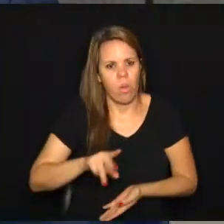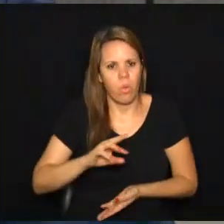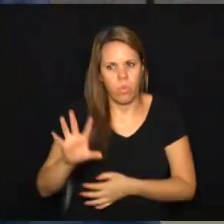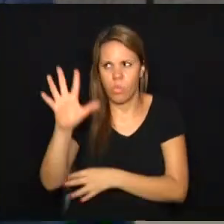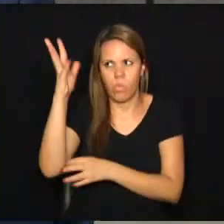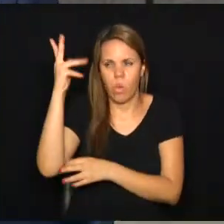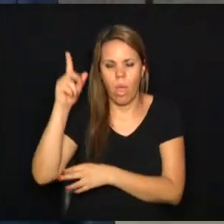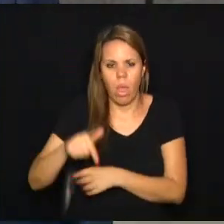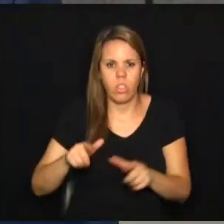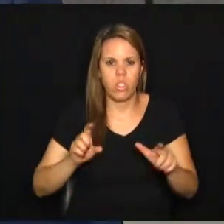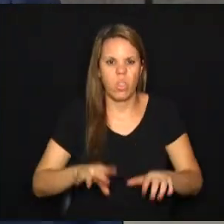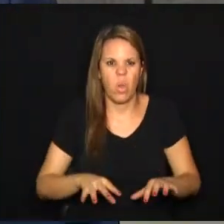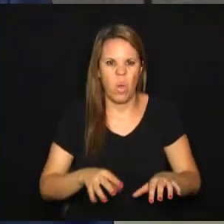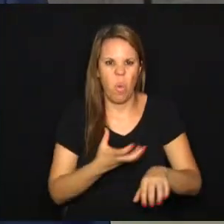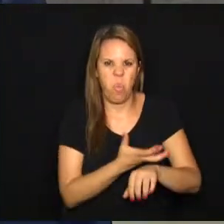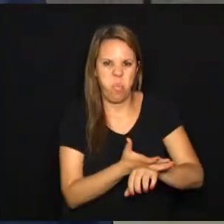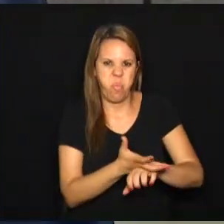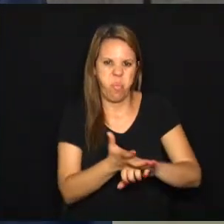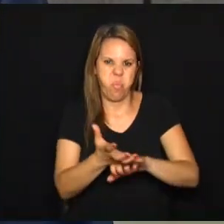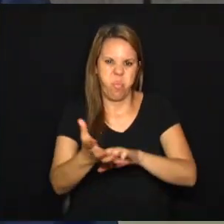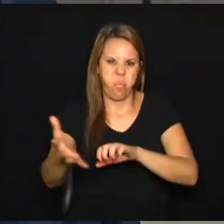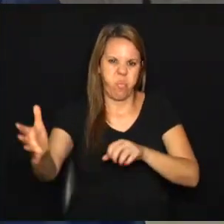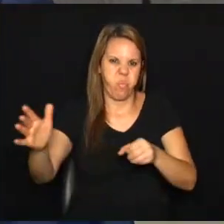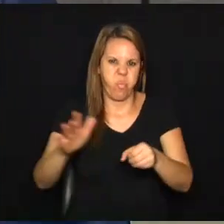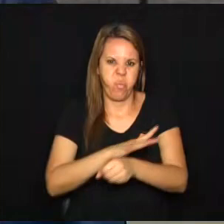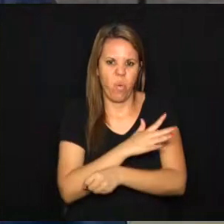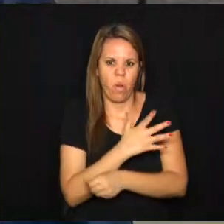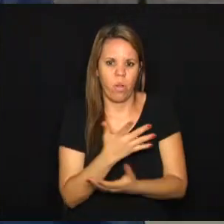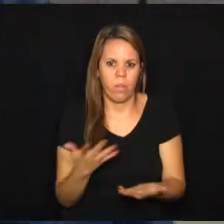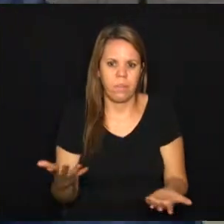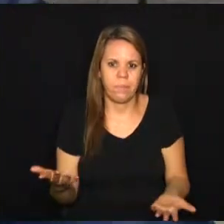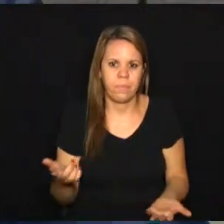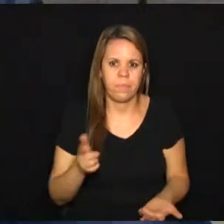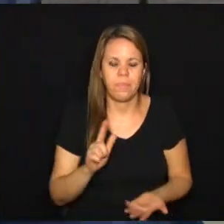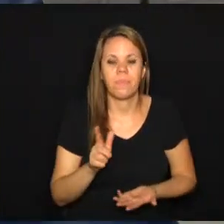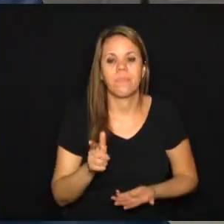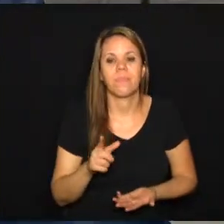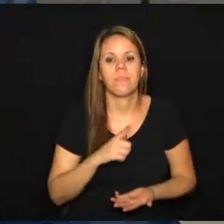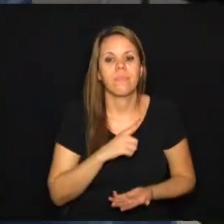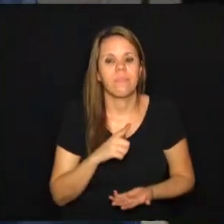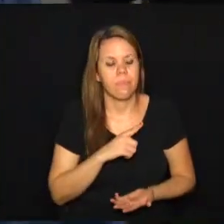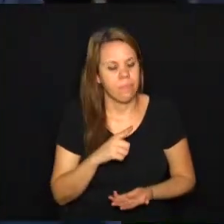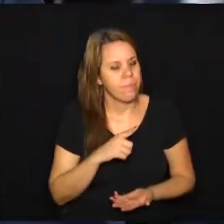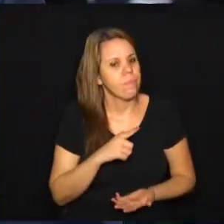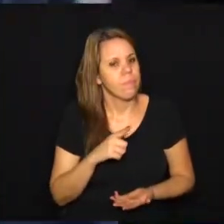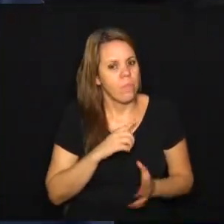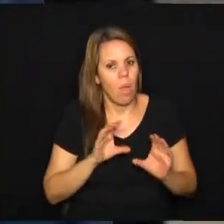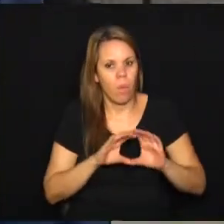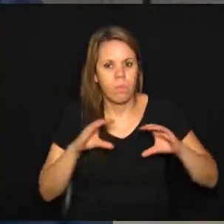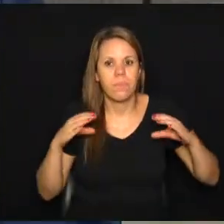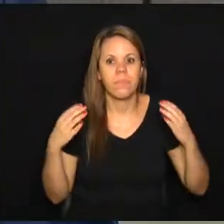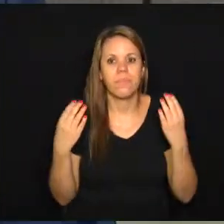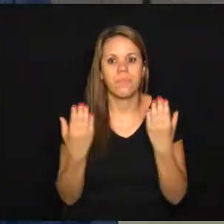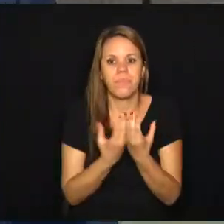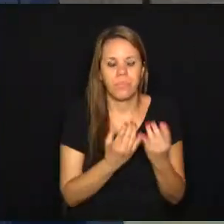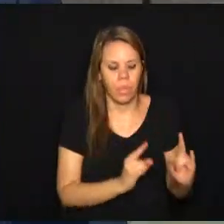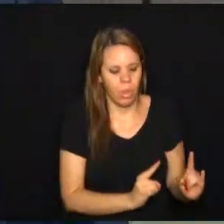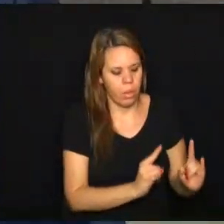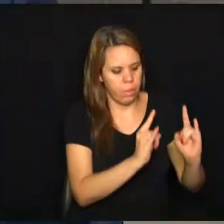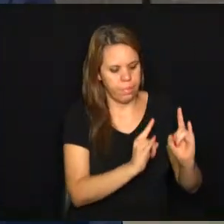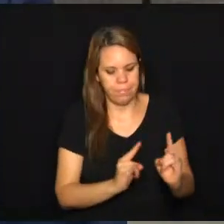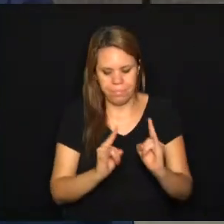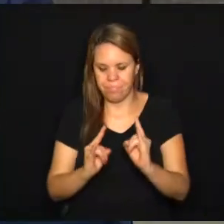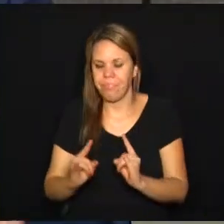na verdade aquilo é um matagal sem fim, né? E, obviamente, existe um condomínio de prédios ao lado